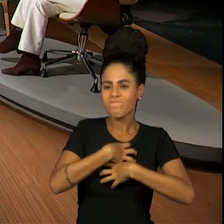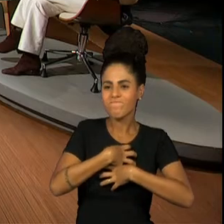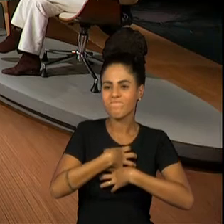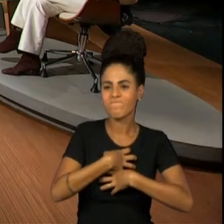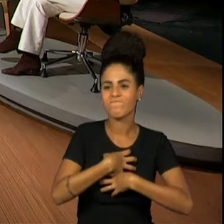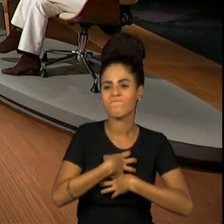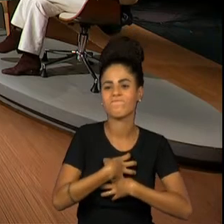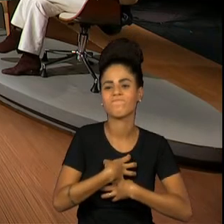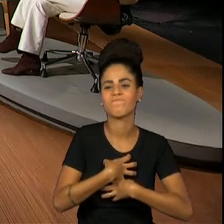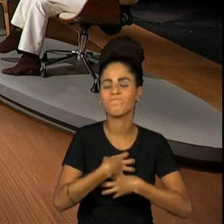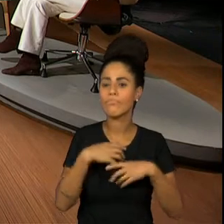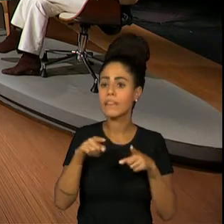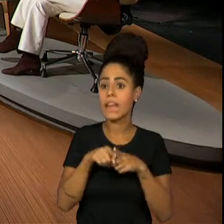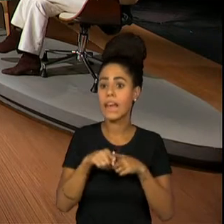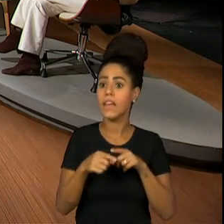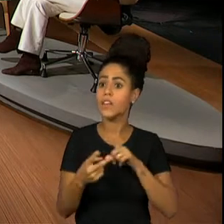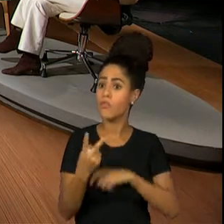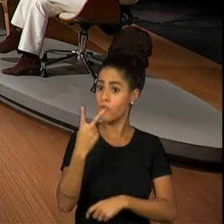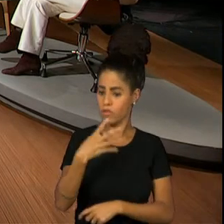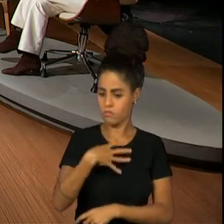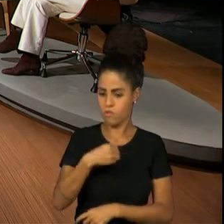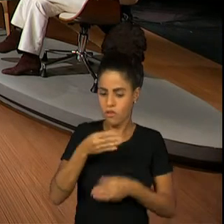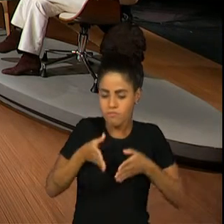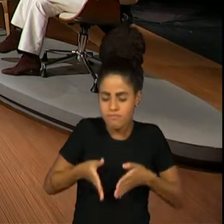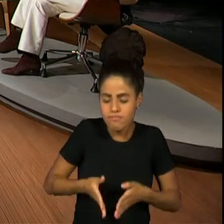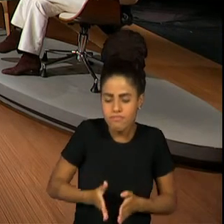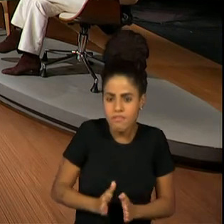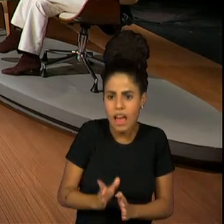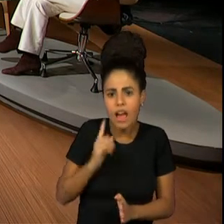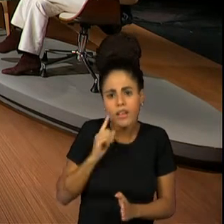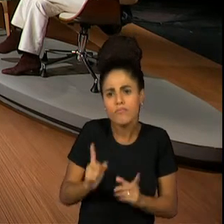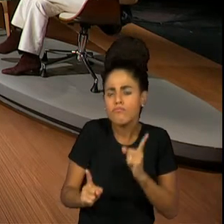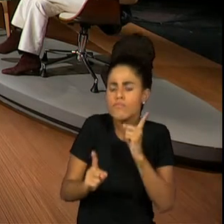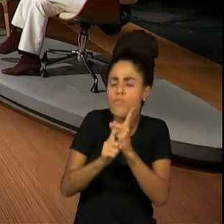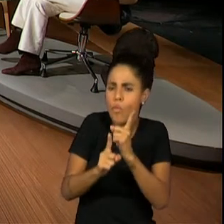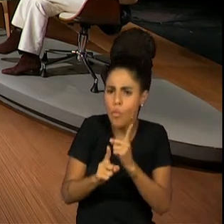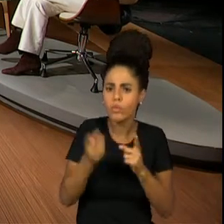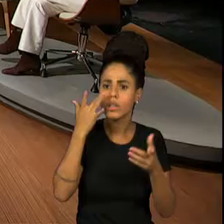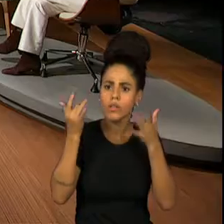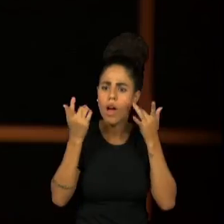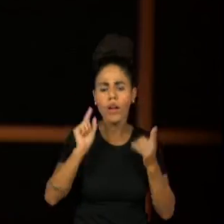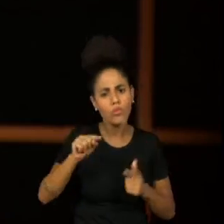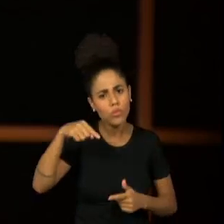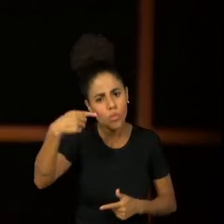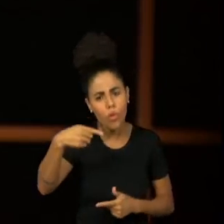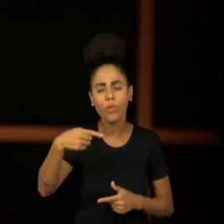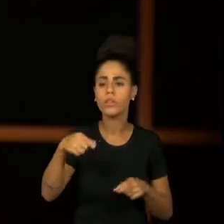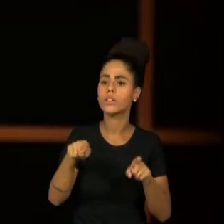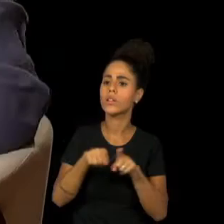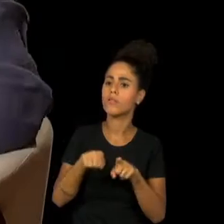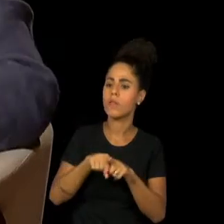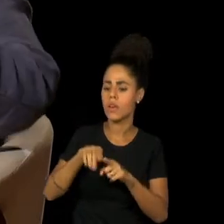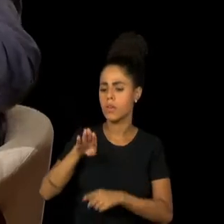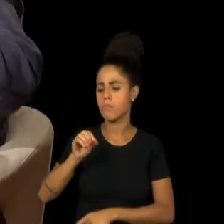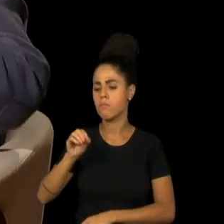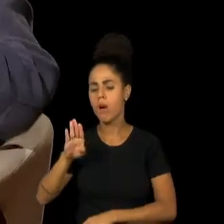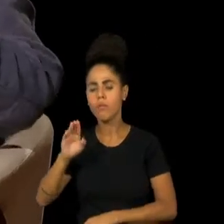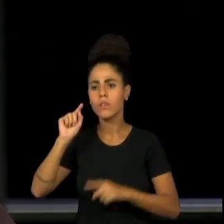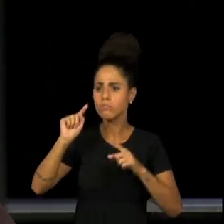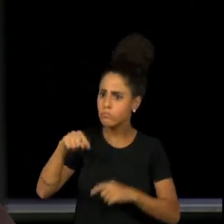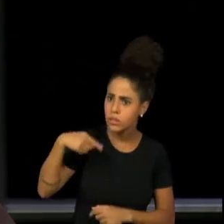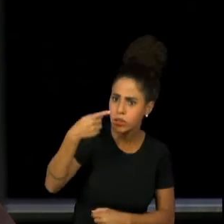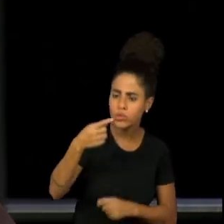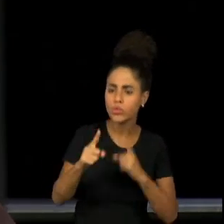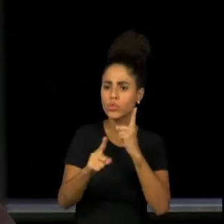filha. E a gente se encontrou no espetáculo do Bobby Wilson, depois no outro espetáculo do Bobby Wilson. E foram momentos